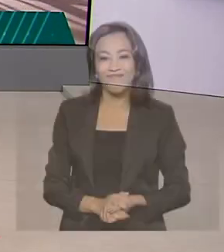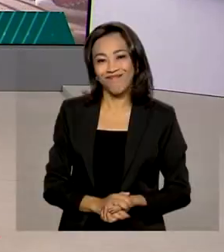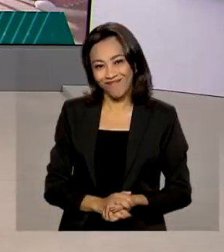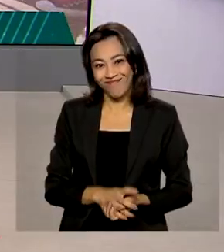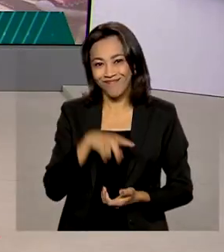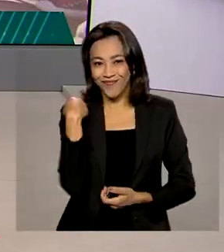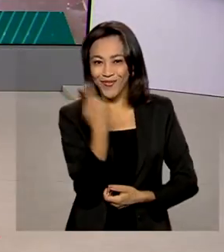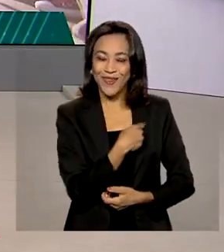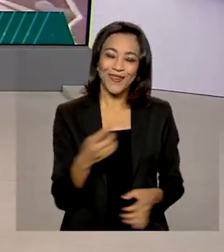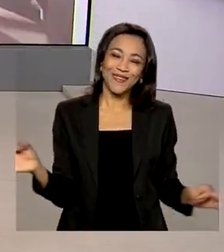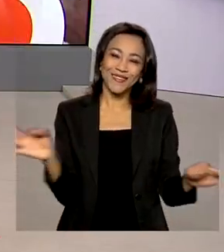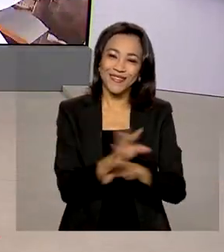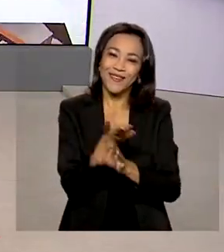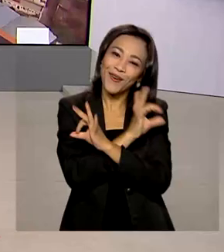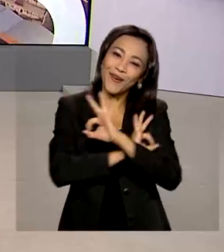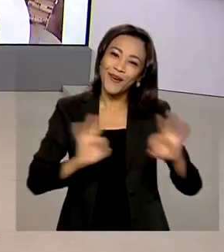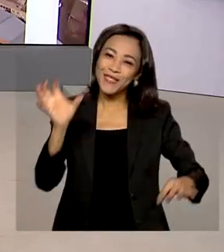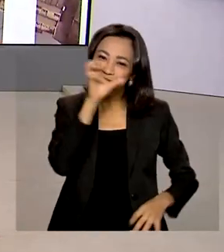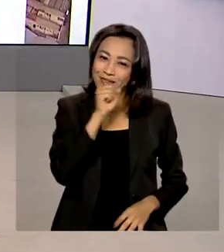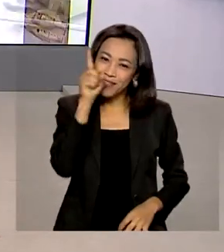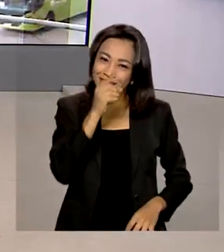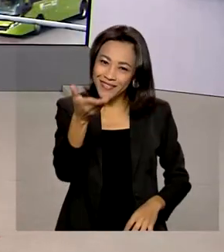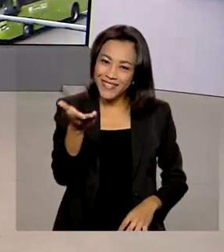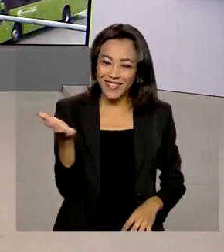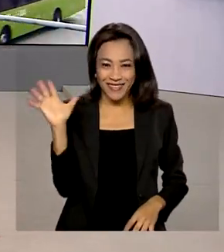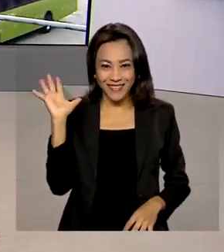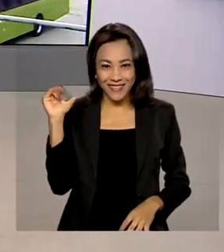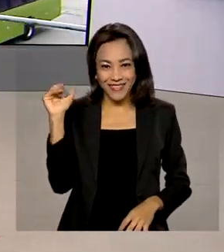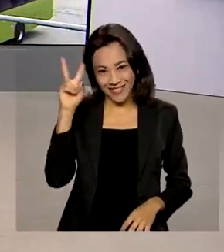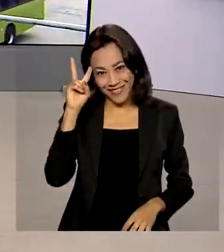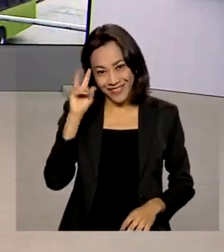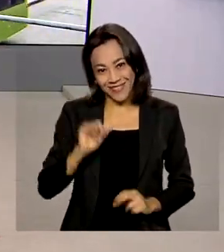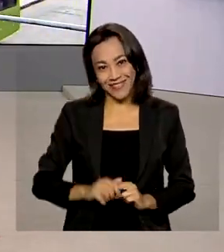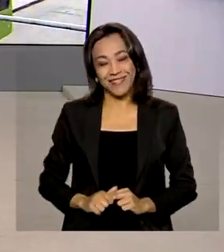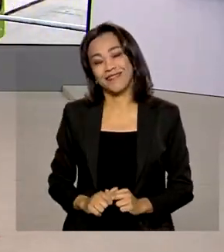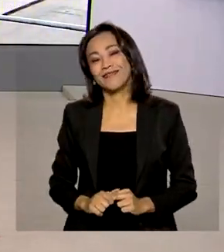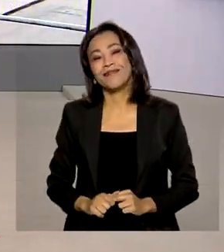A gente fica por aqui. Um ótimo fim de semana para você. Até segunda. Tchau, tchau.